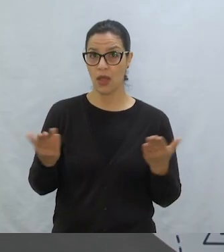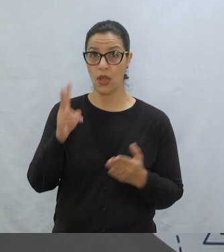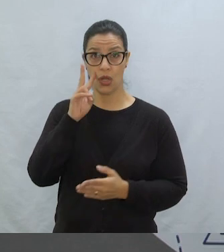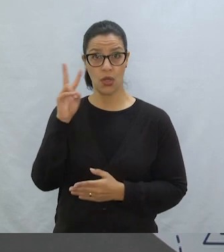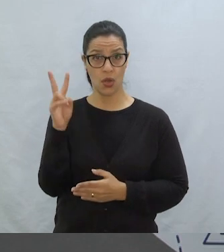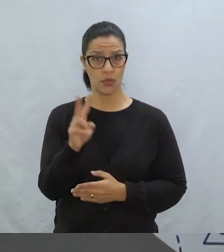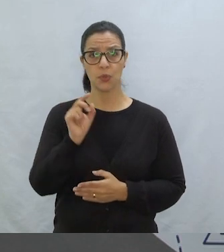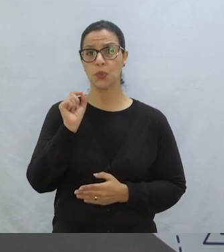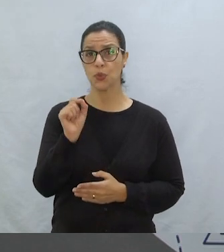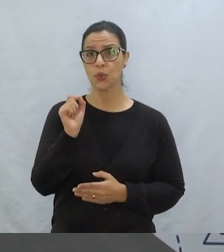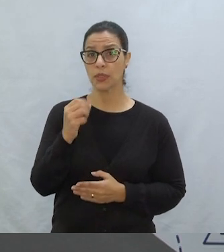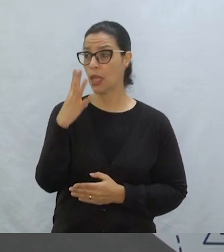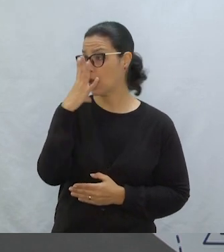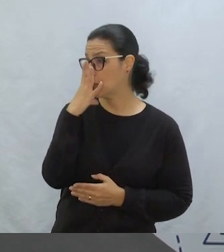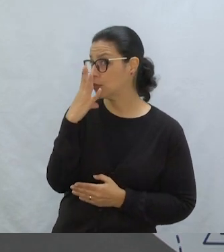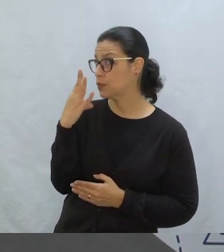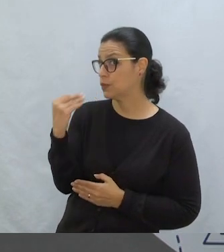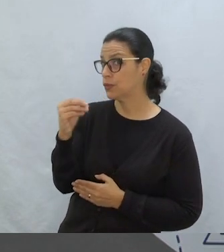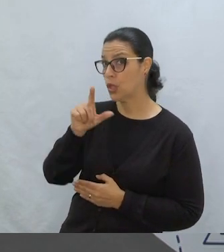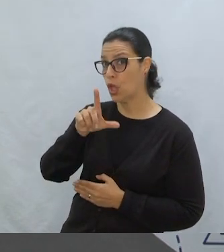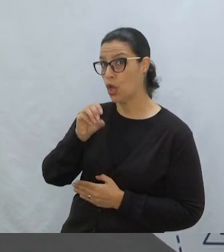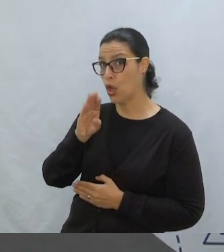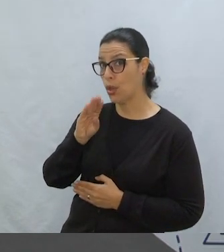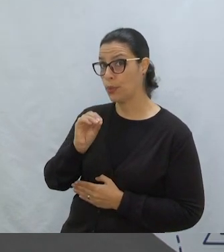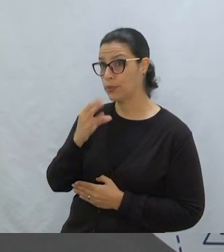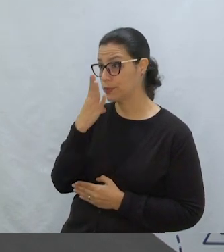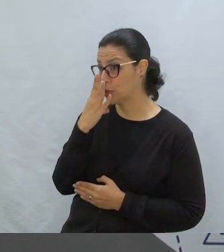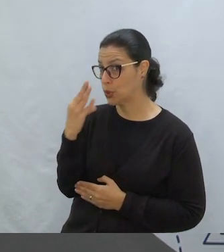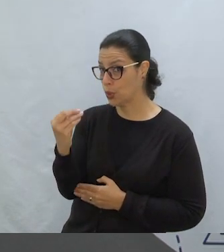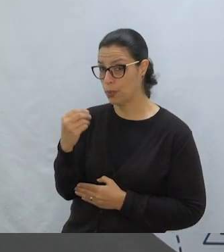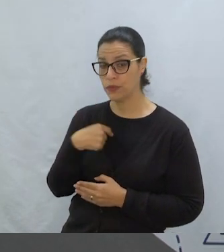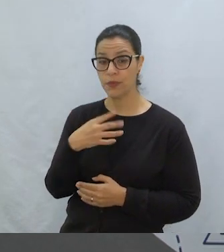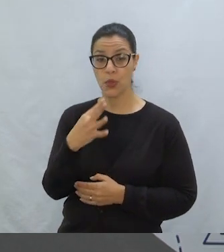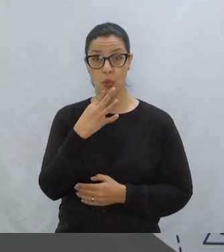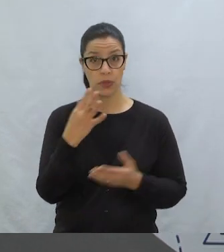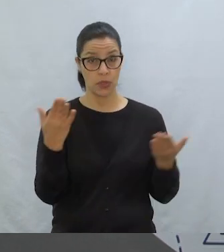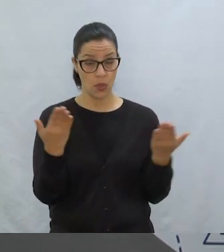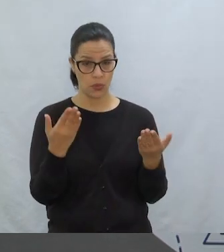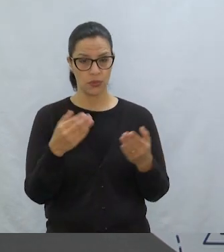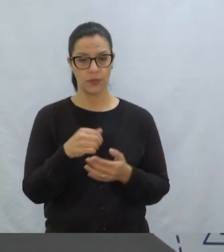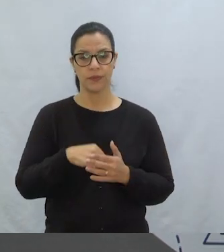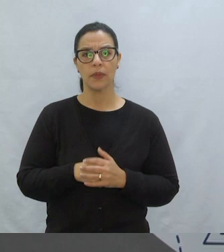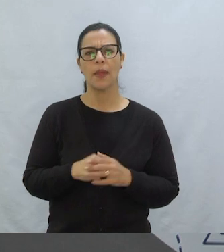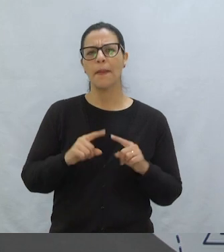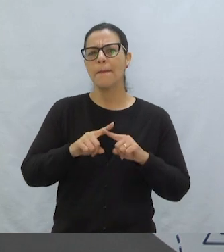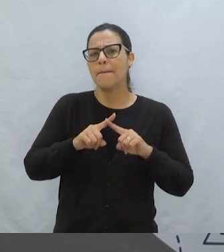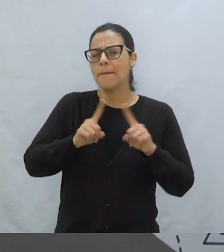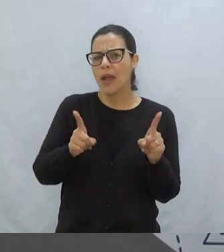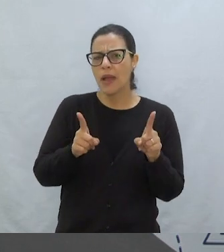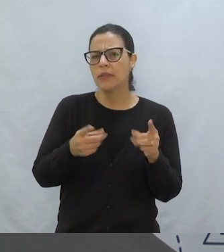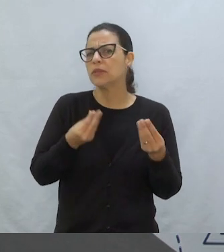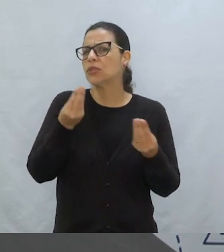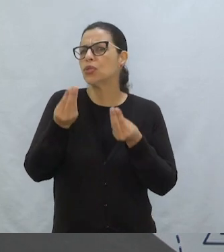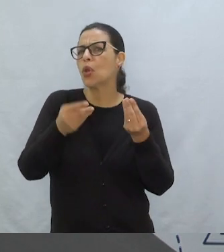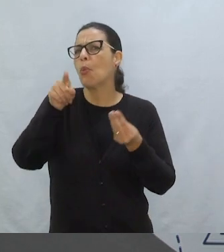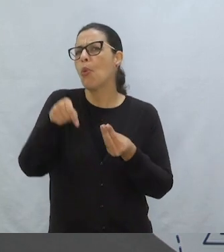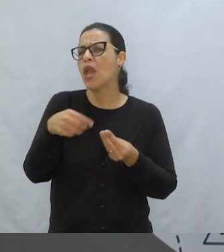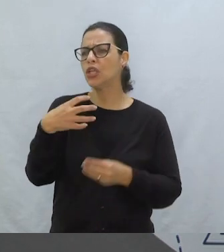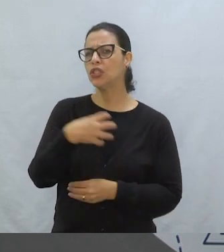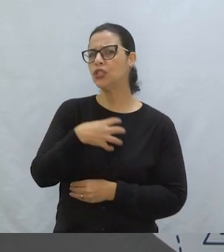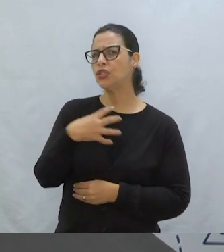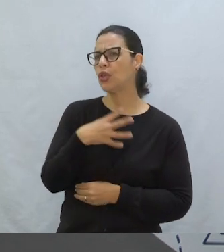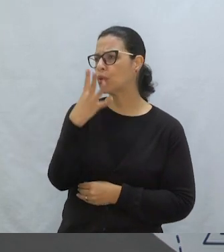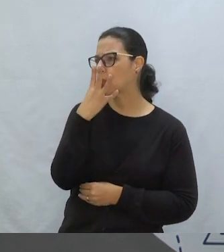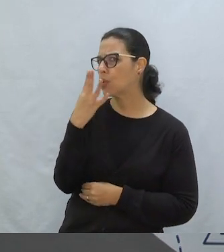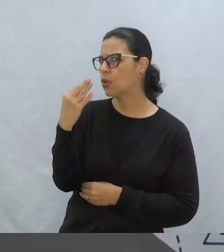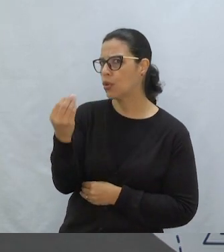Então, a gente já viu que este é o lobo. É isso. É o que a gente vai conhecer hoje. Este é o lobo. Mas como é